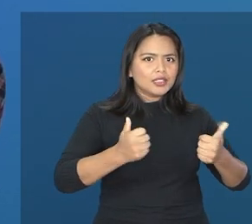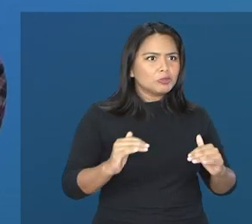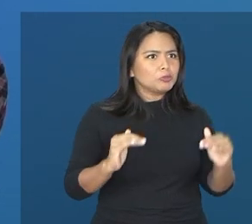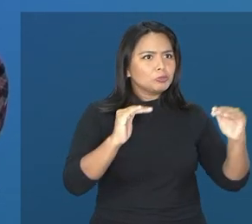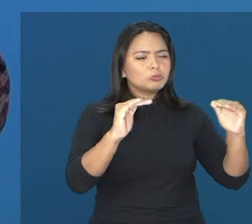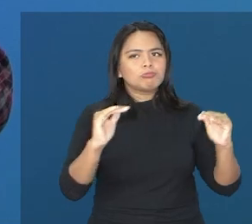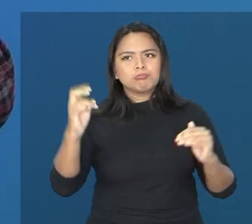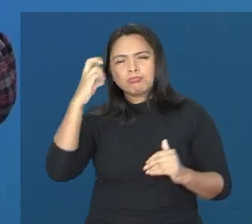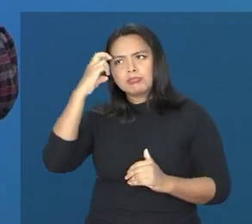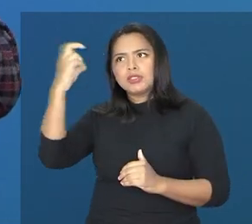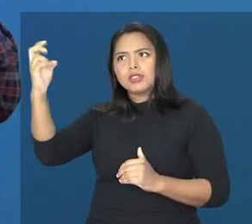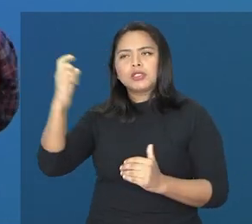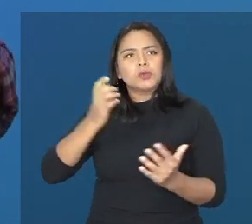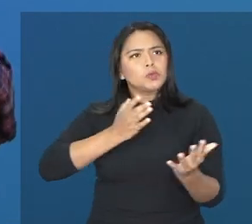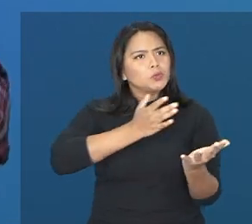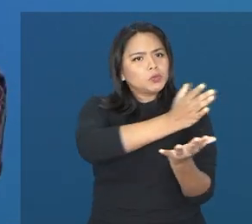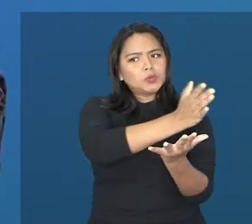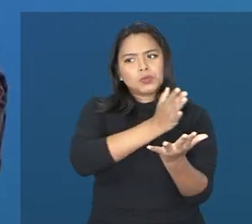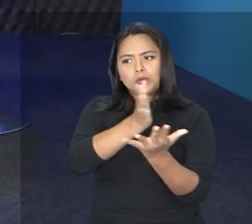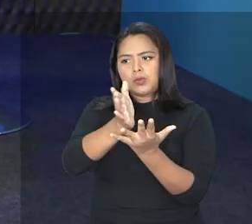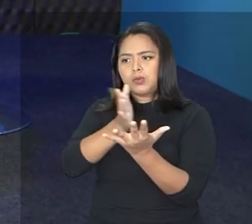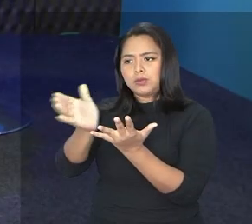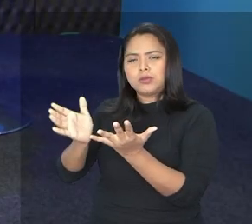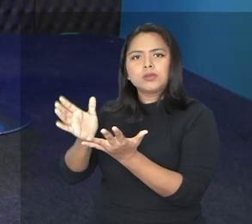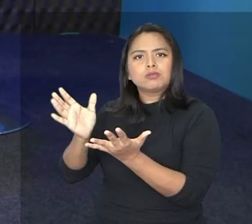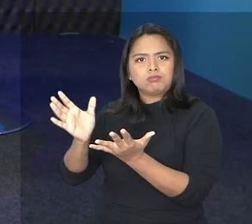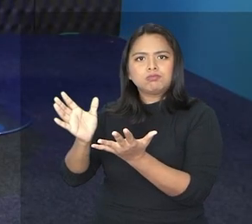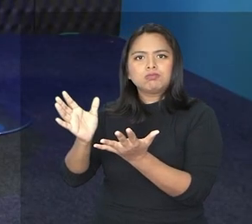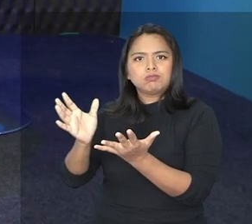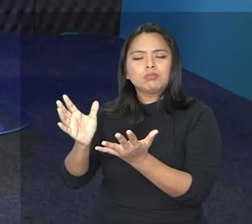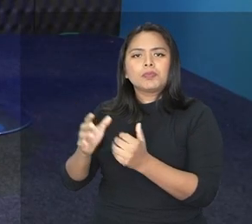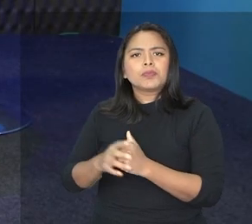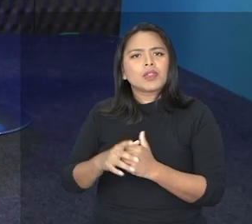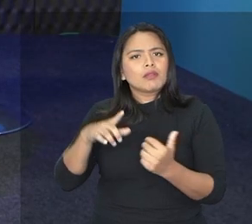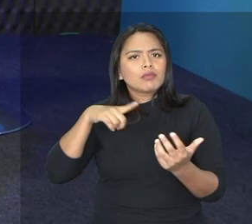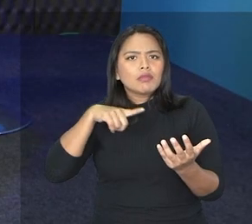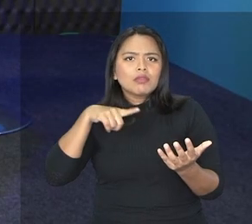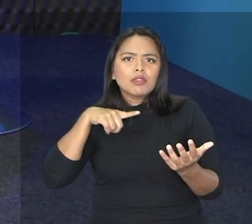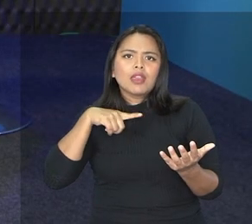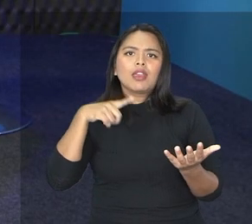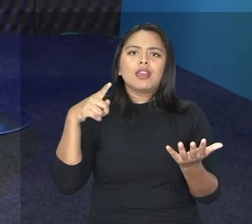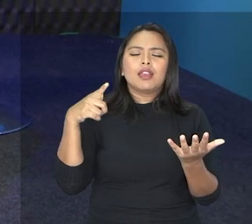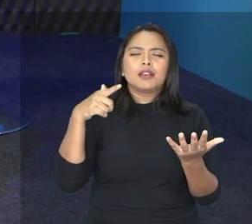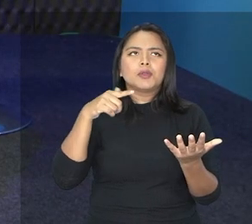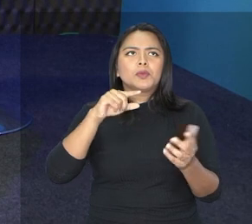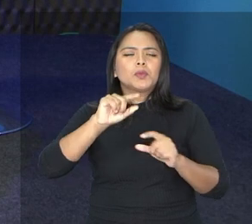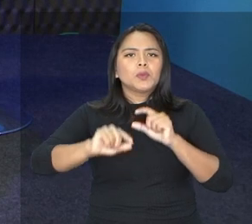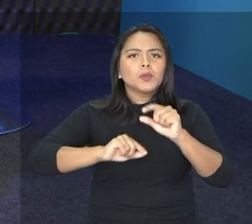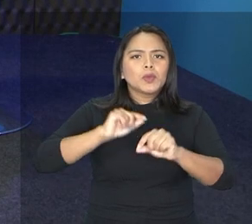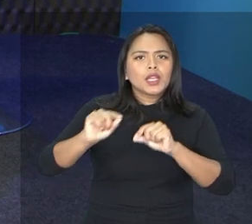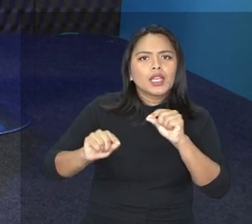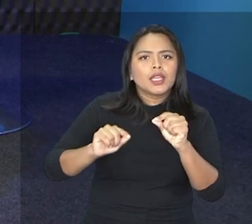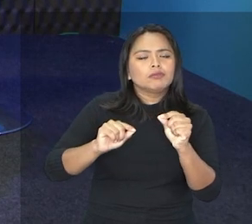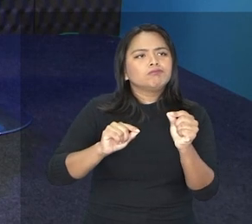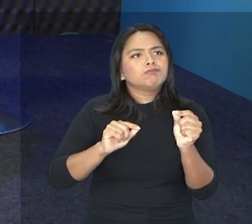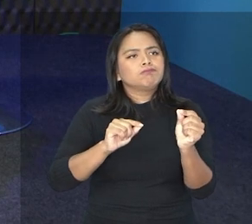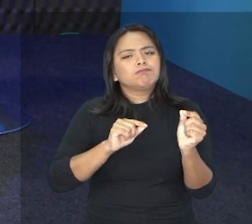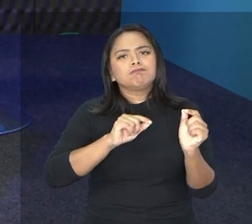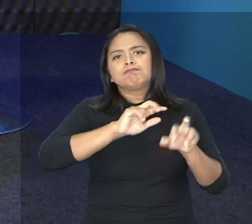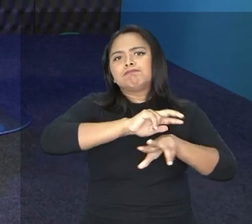superdotação é um espectro muito amplo, dentro desse espectro, você vai encontrar algumas